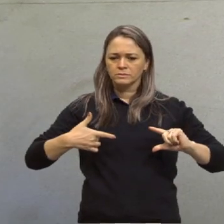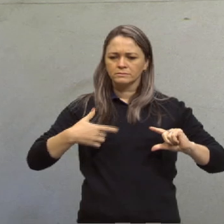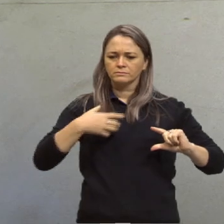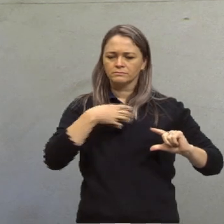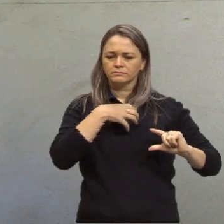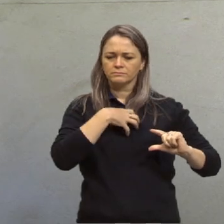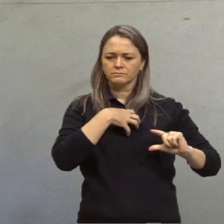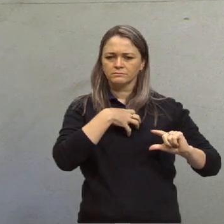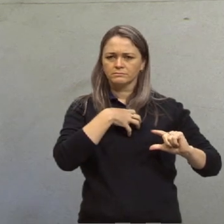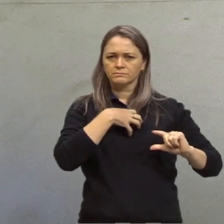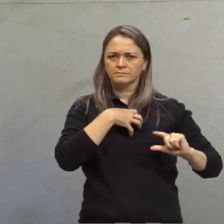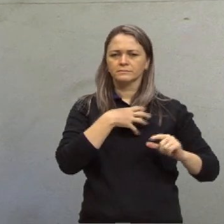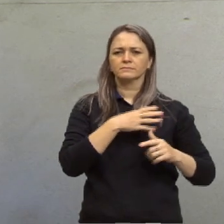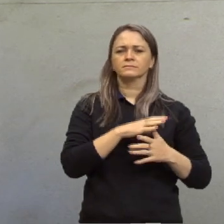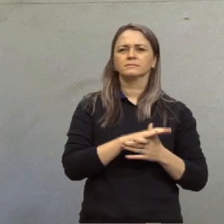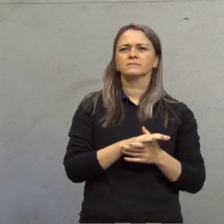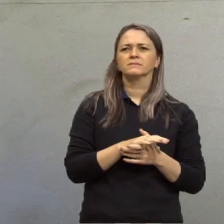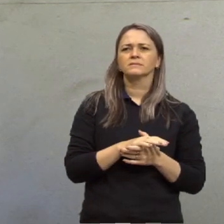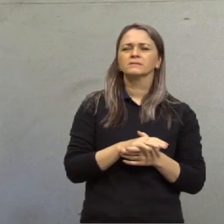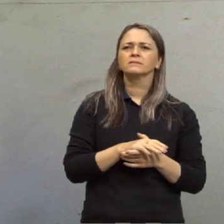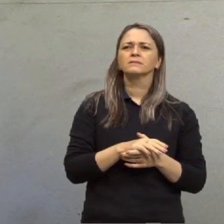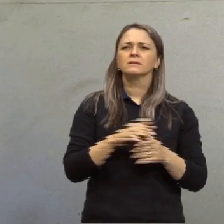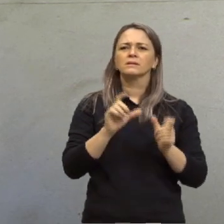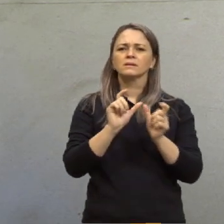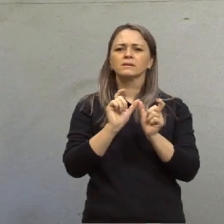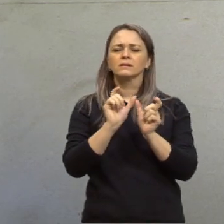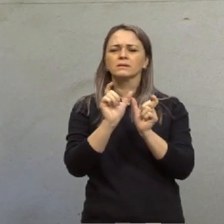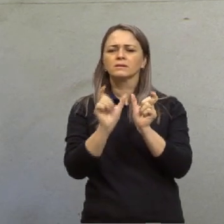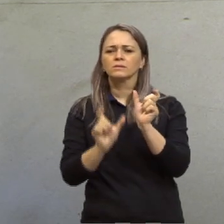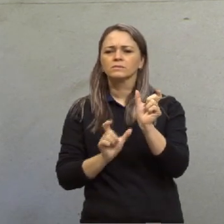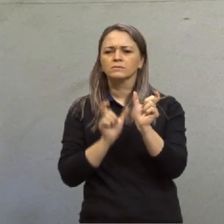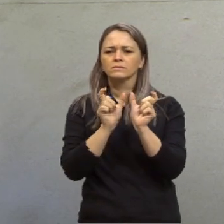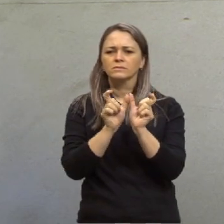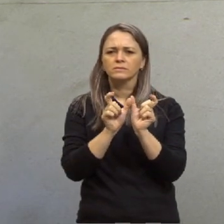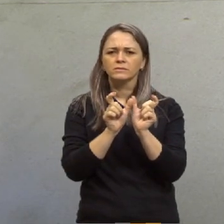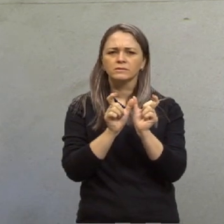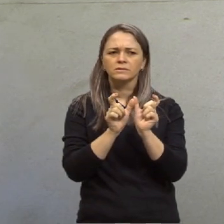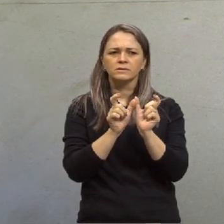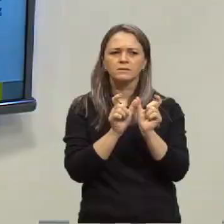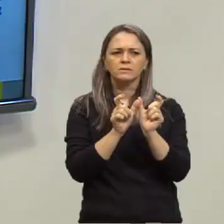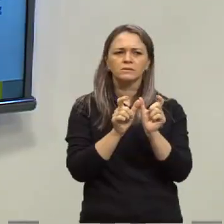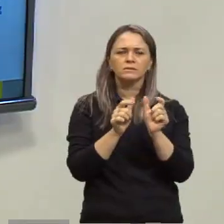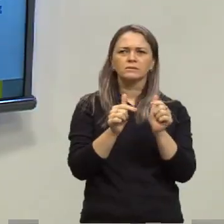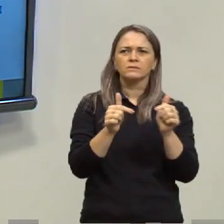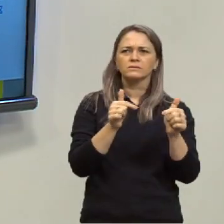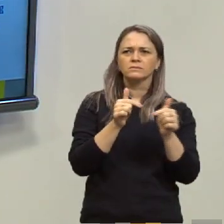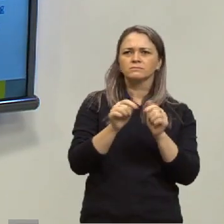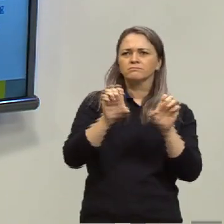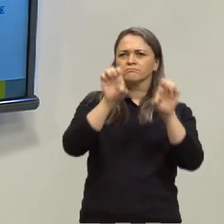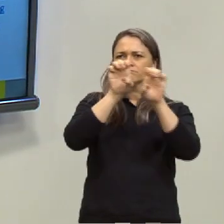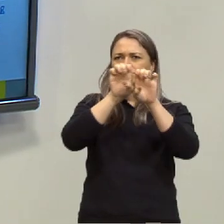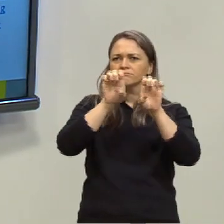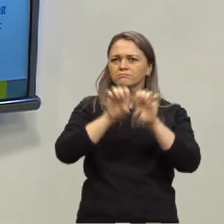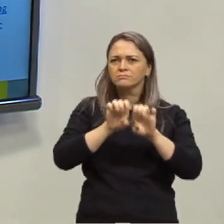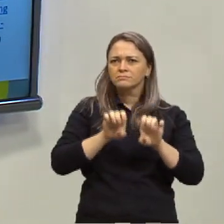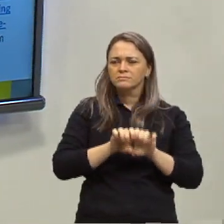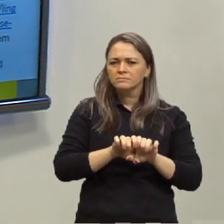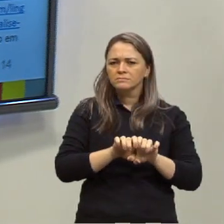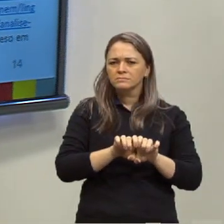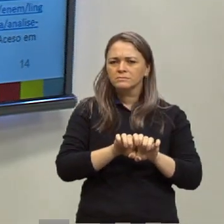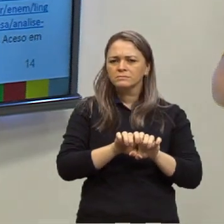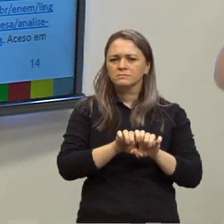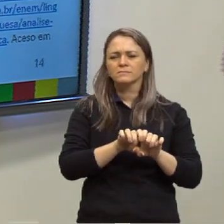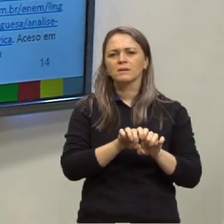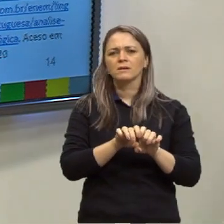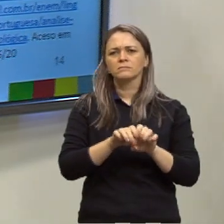Então a morfologia, ela vai trabalhar com a forma, ela vai trabalhar com a estrutura, é aquilo que segue